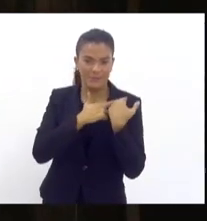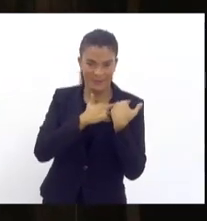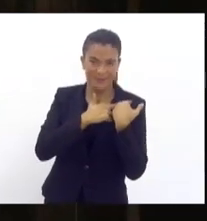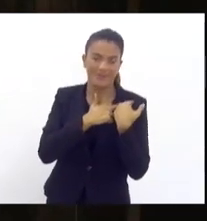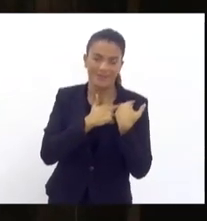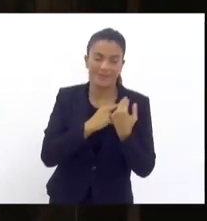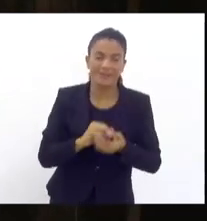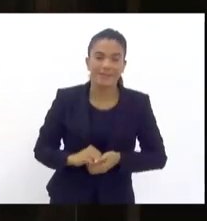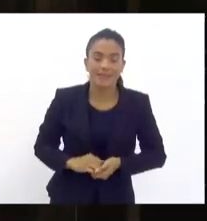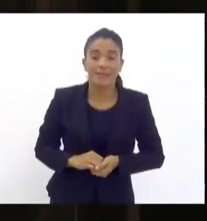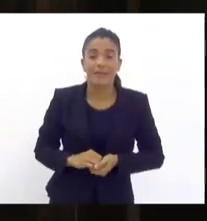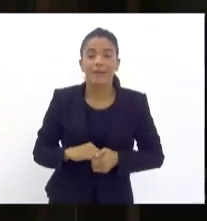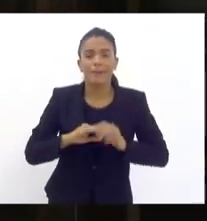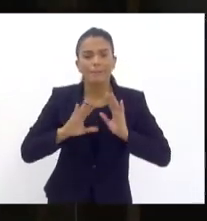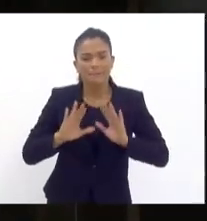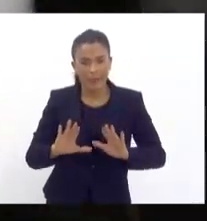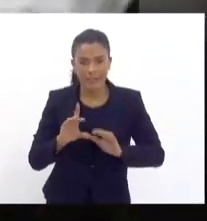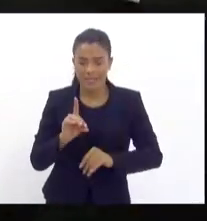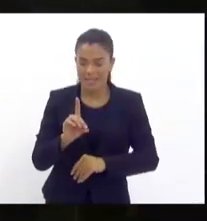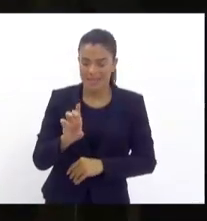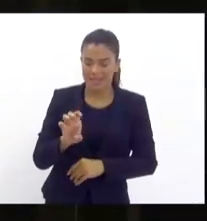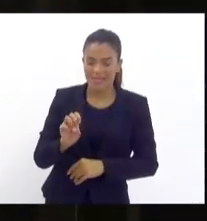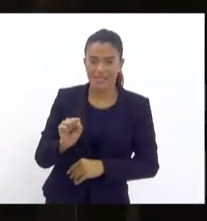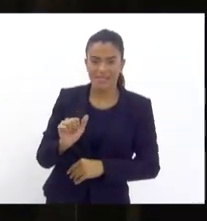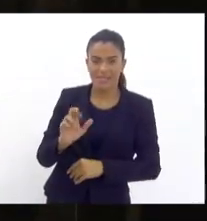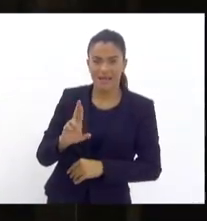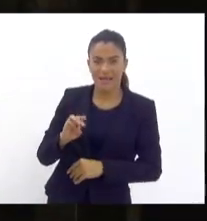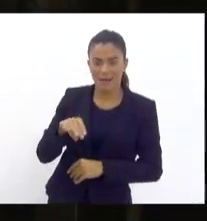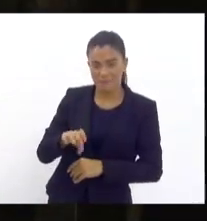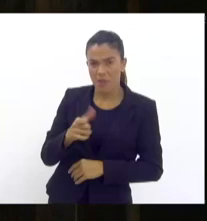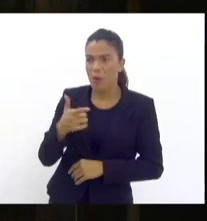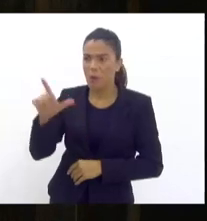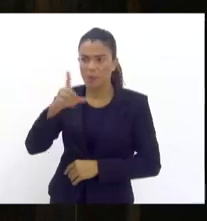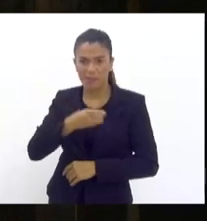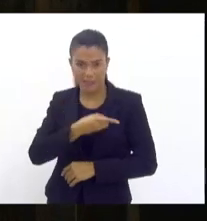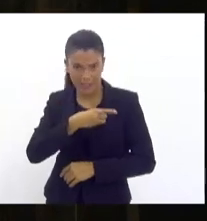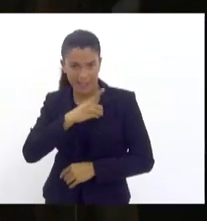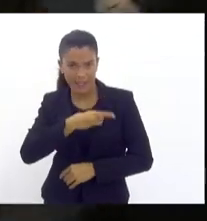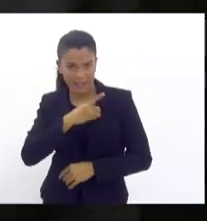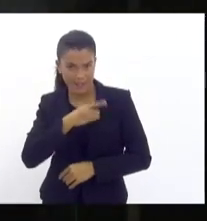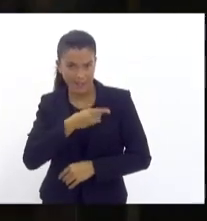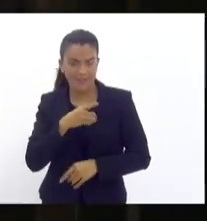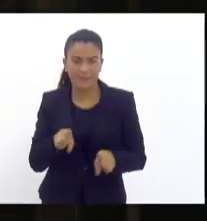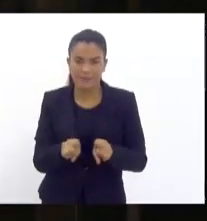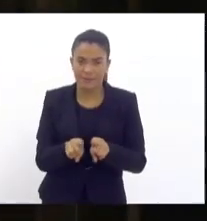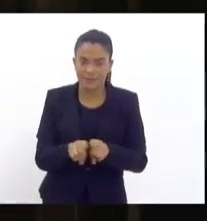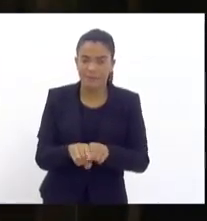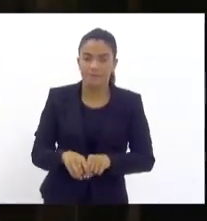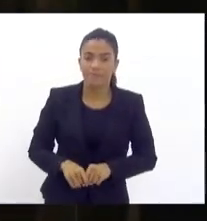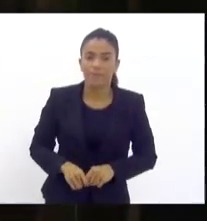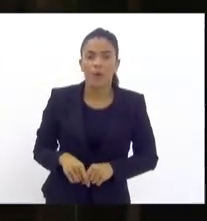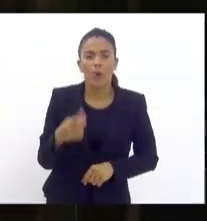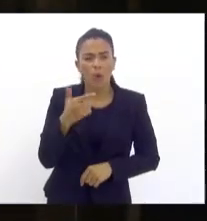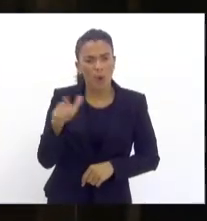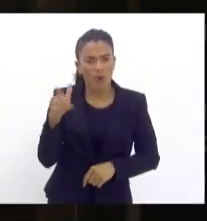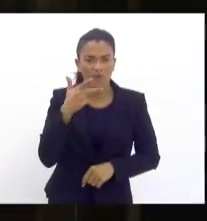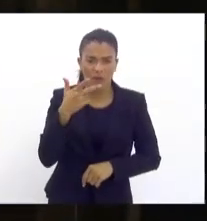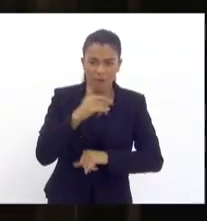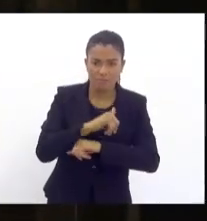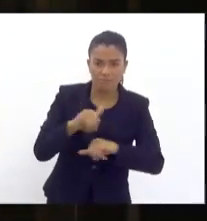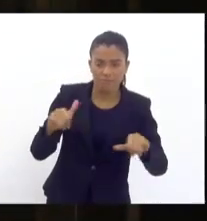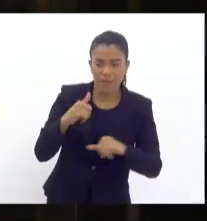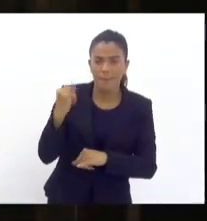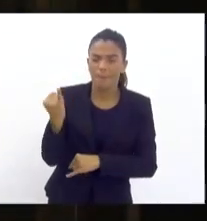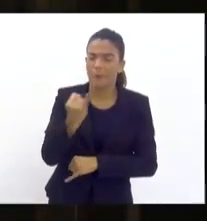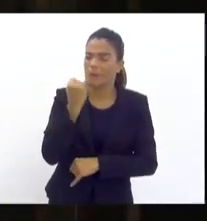arma. Isso, a desarme e outras delegacias especializadas também. Outra coisa que foi falada aqui que é muito importante